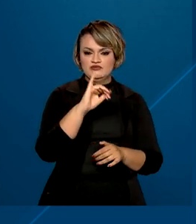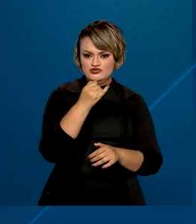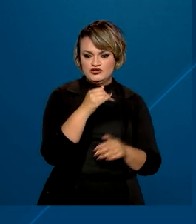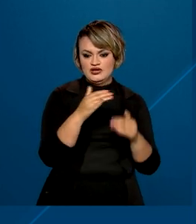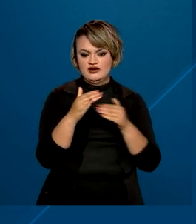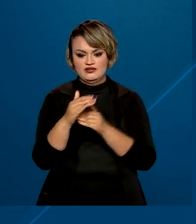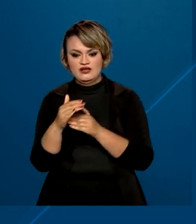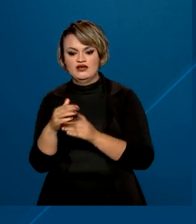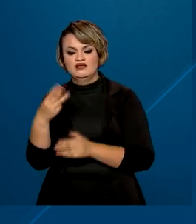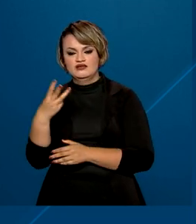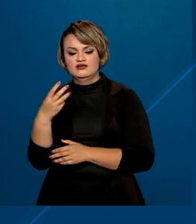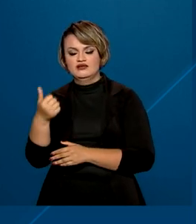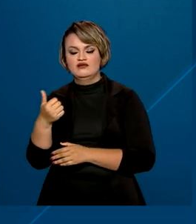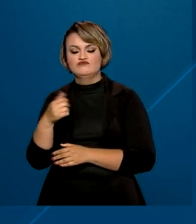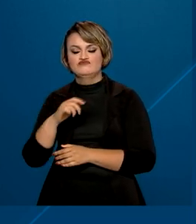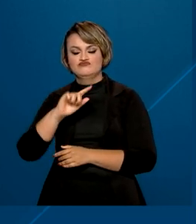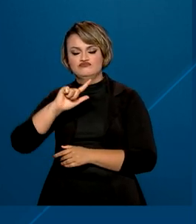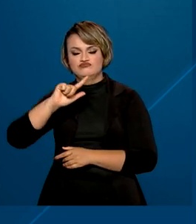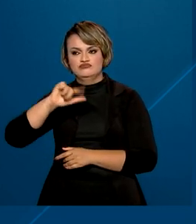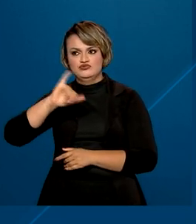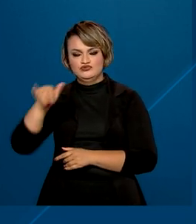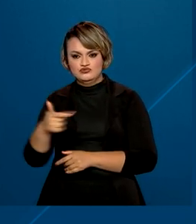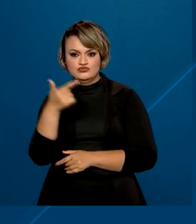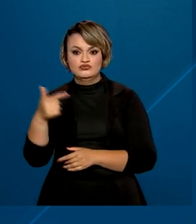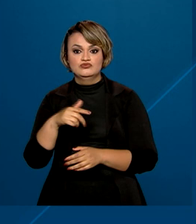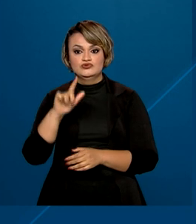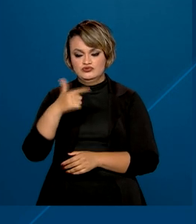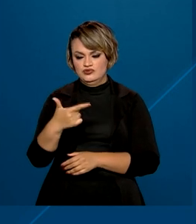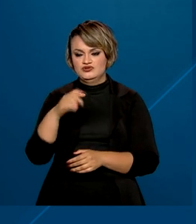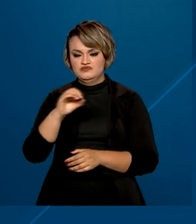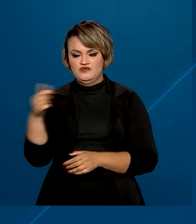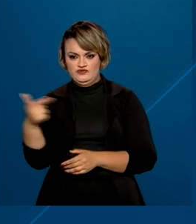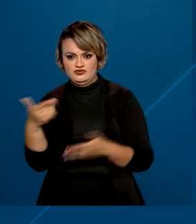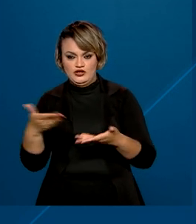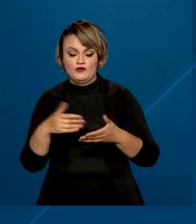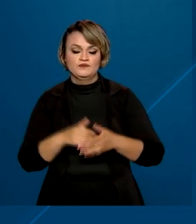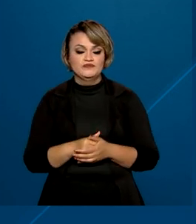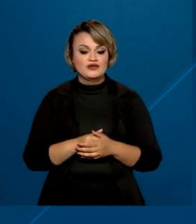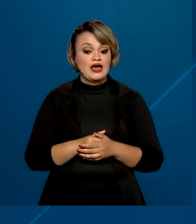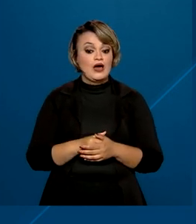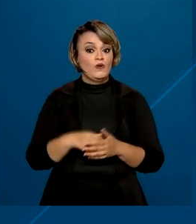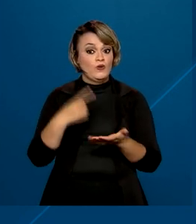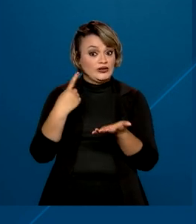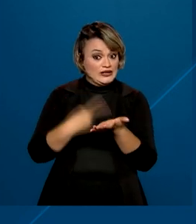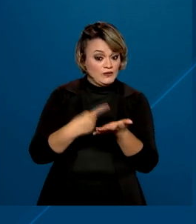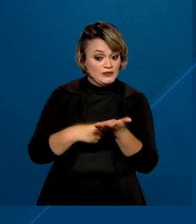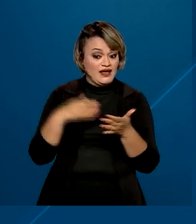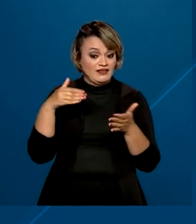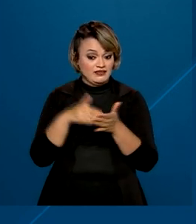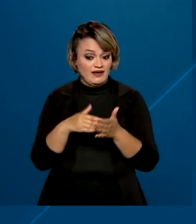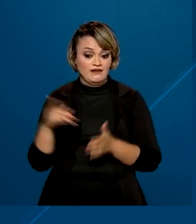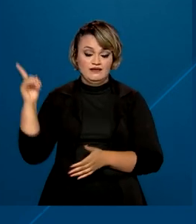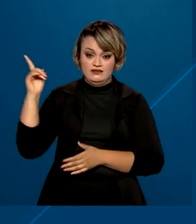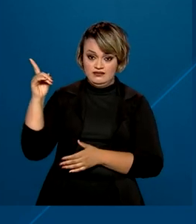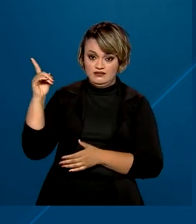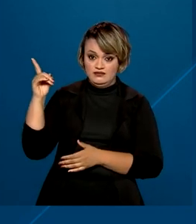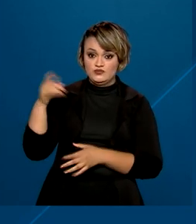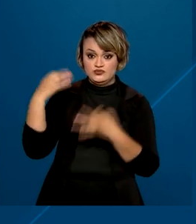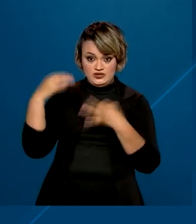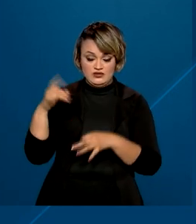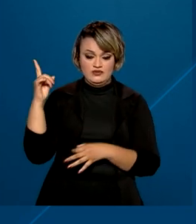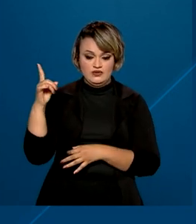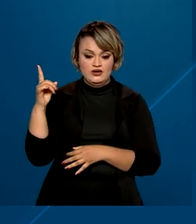de julho de 2022. As operações devem ter sido contratadas até o dia 31 de dezembro do ano passado,